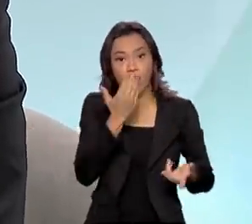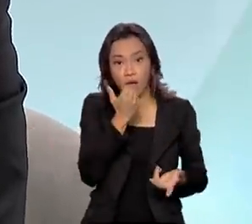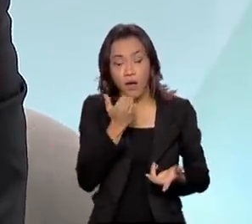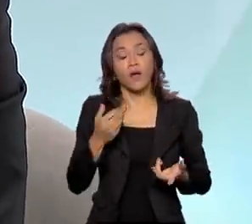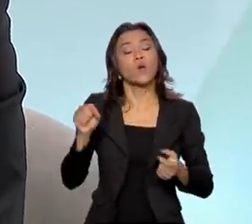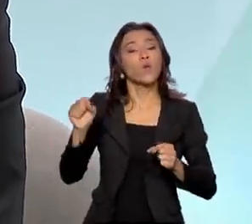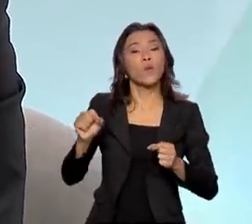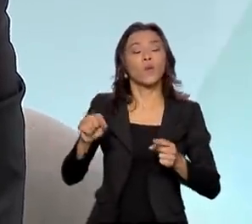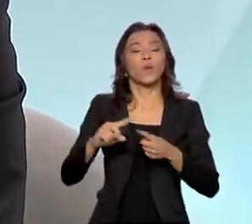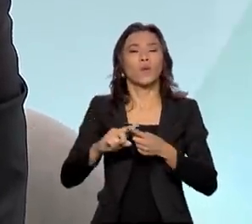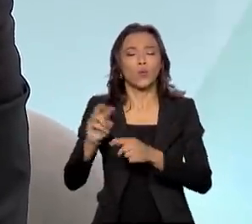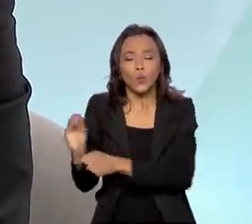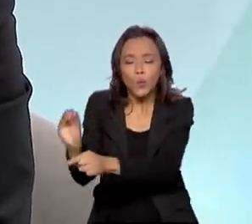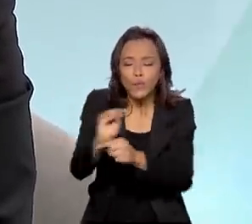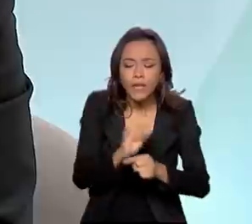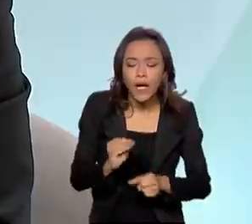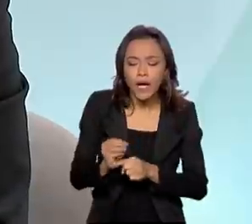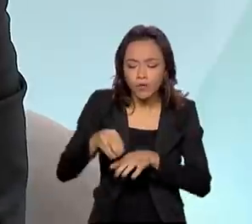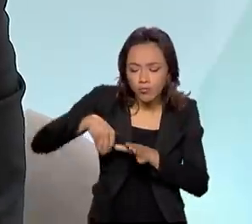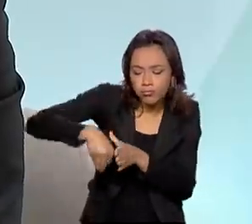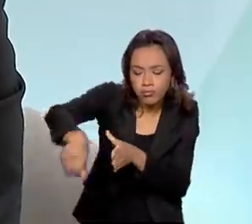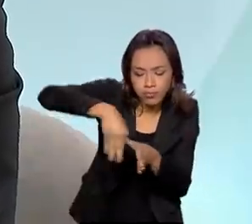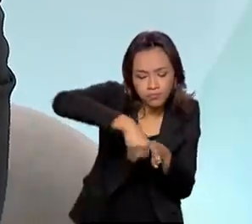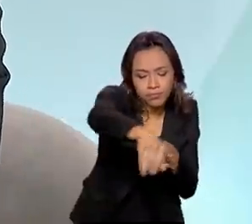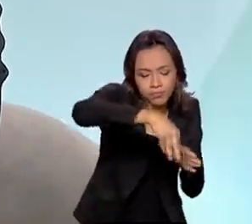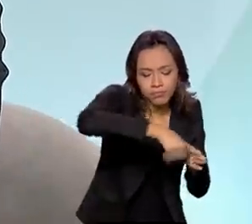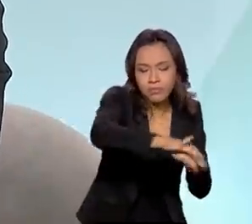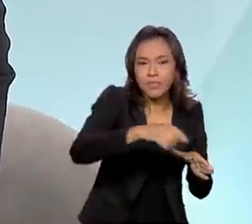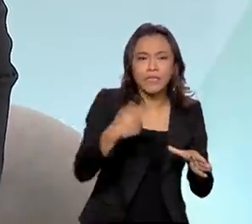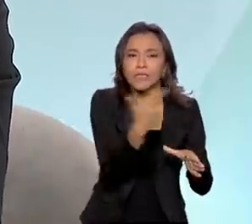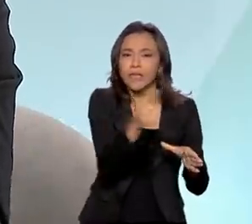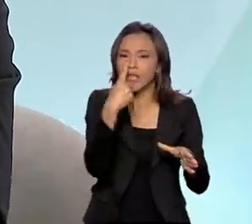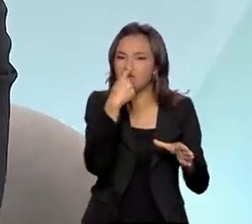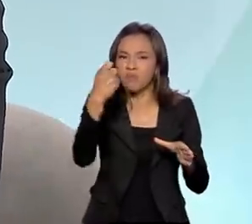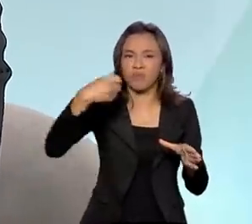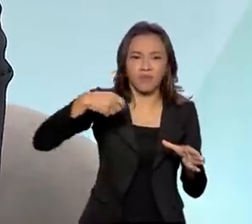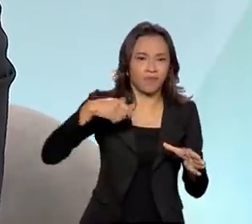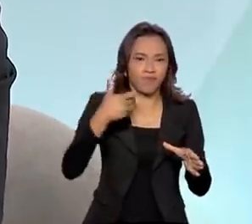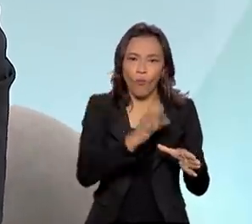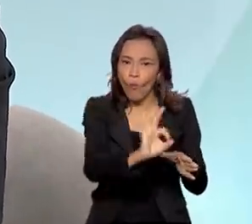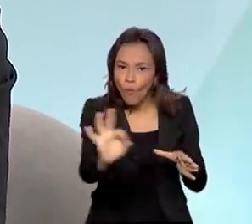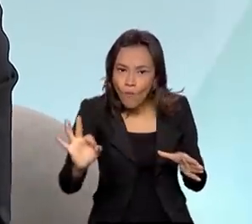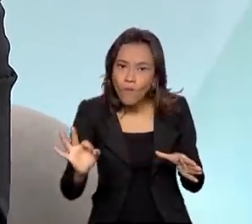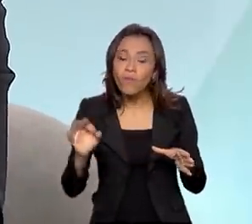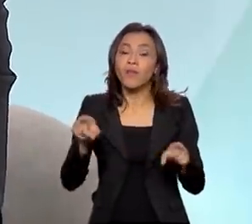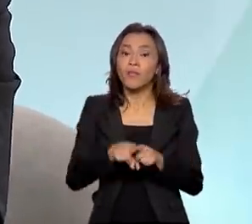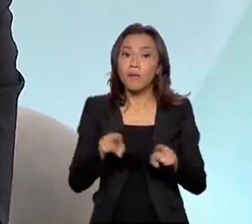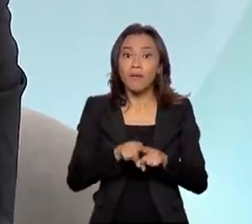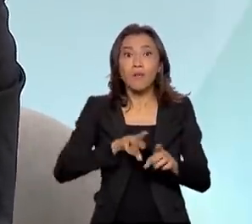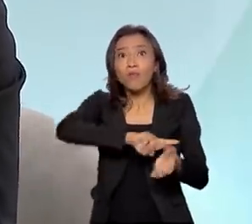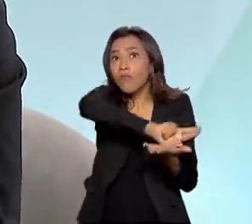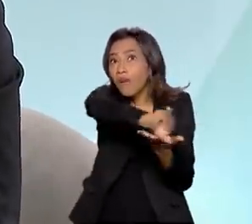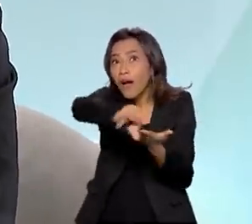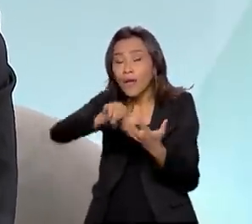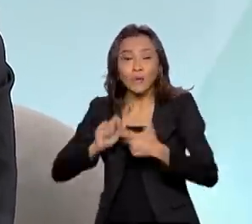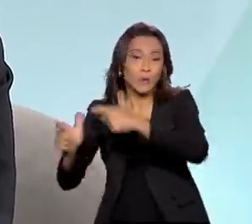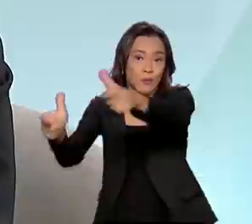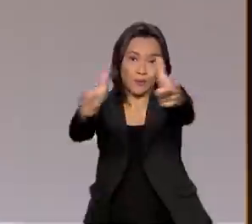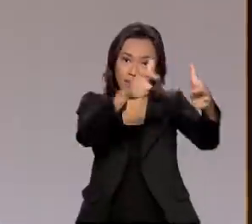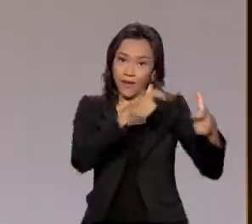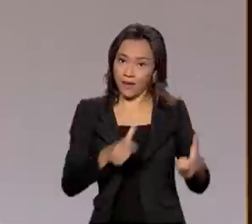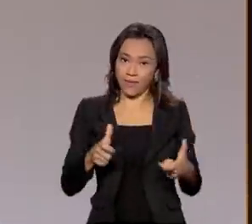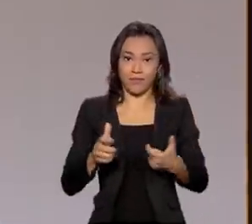uma produção que pode atingir toda a nossa população de maneira descentralizada com produtos locais.